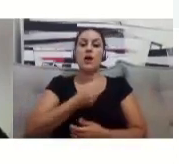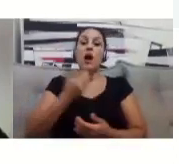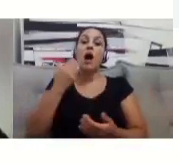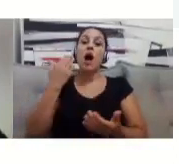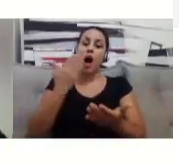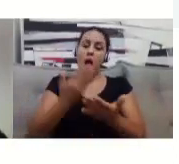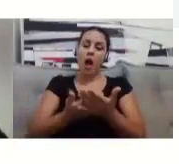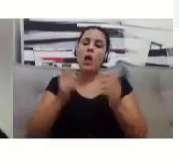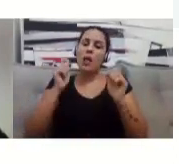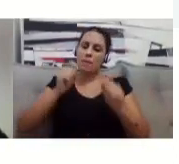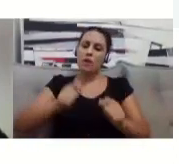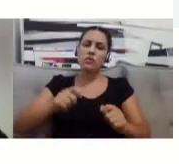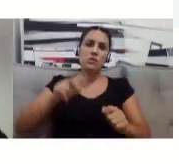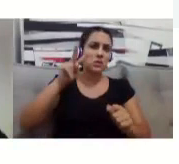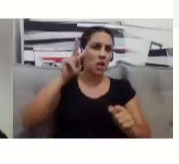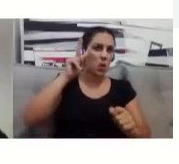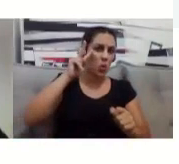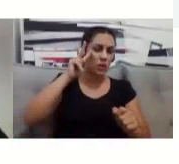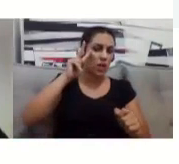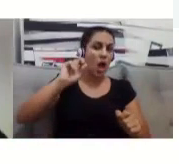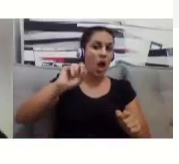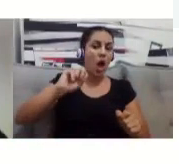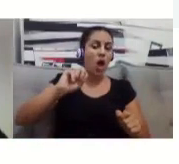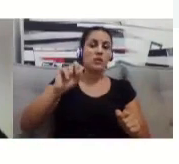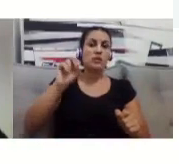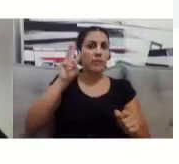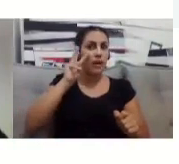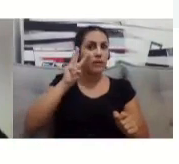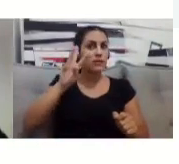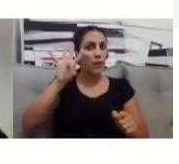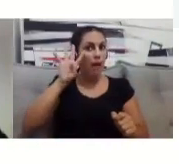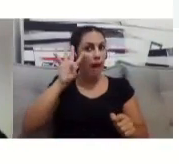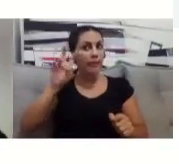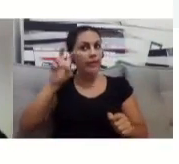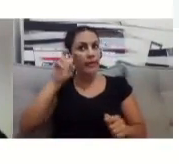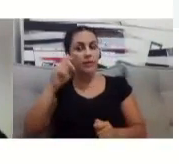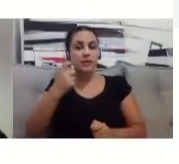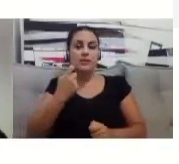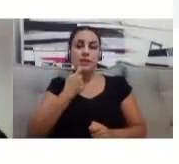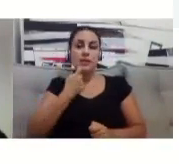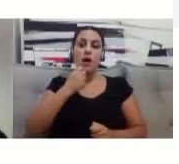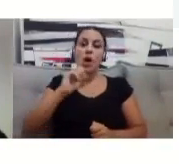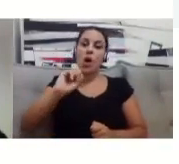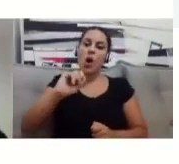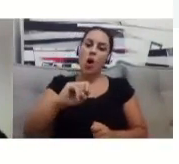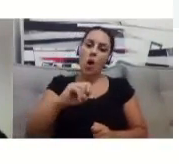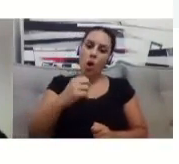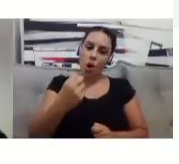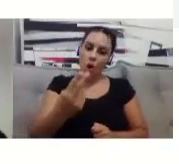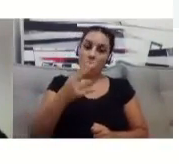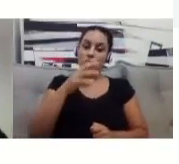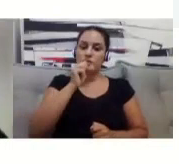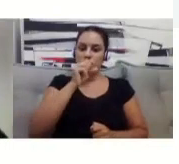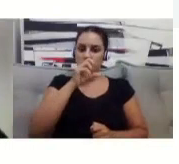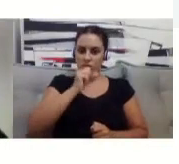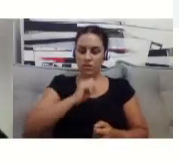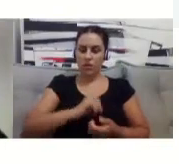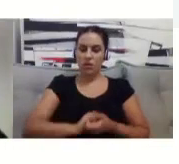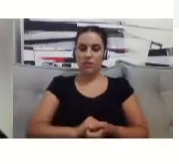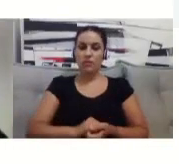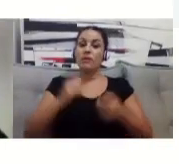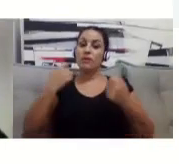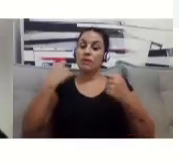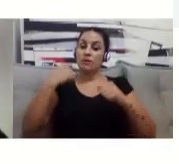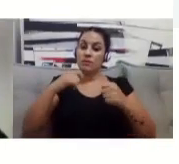semana de aula, geralmente é só um, tá bom? Mas para cumprir cargo horário, né, às vezes nós temos que